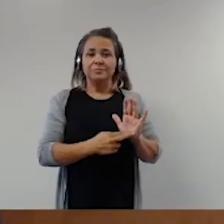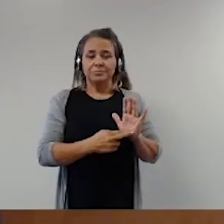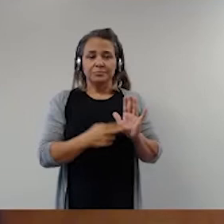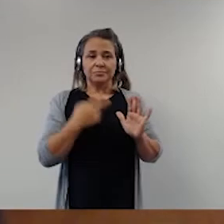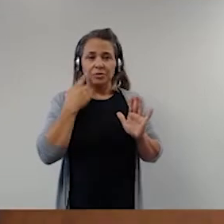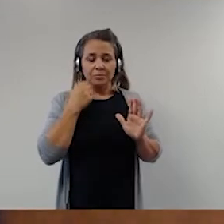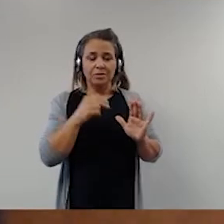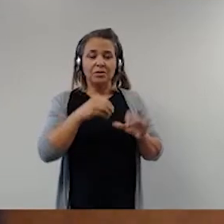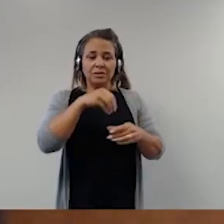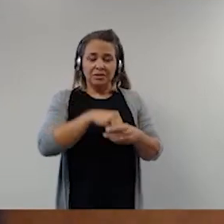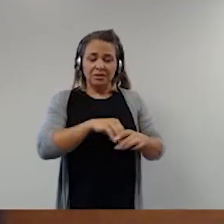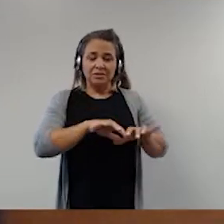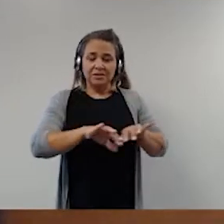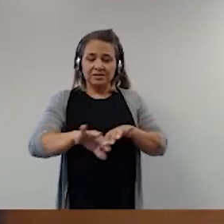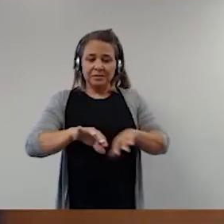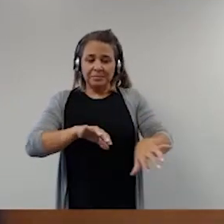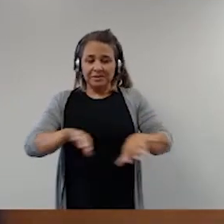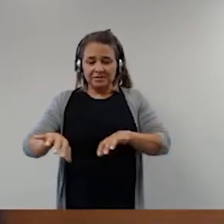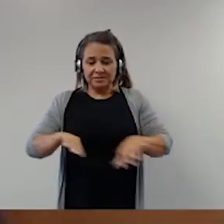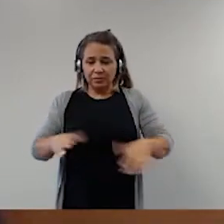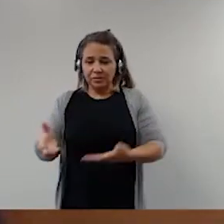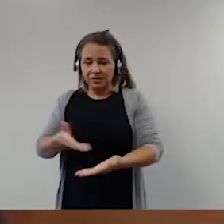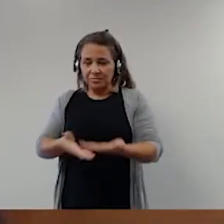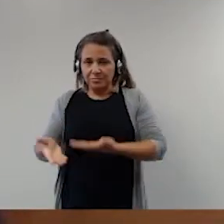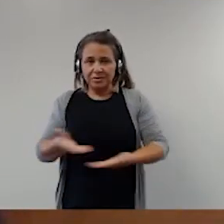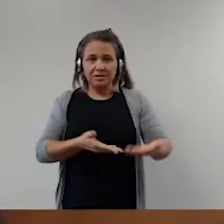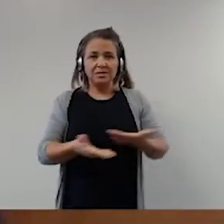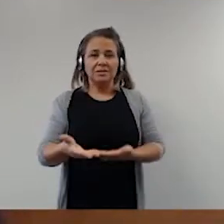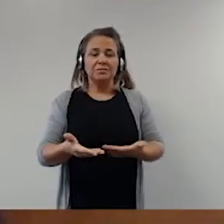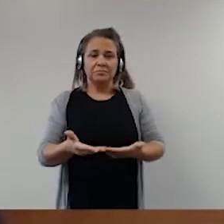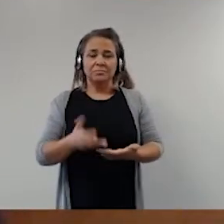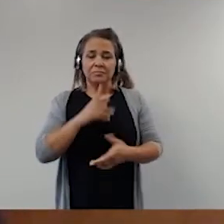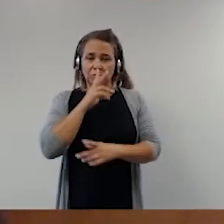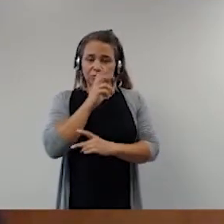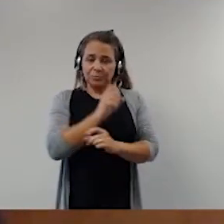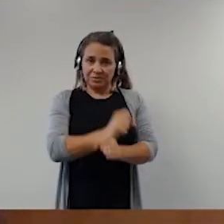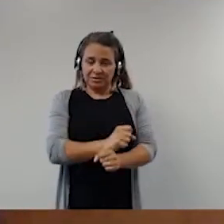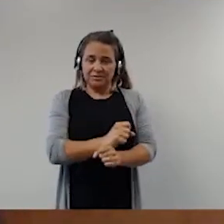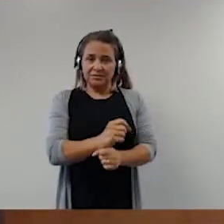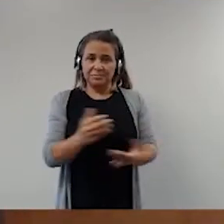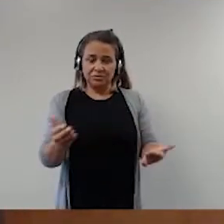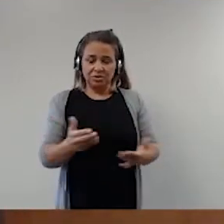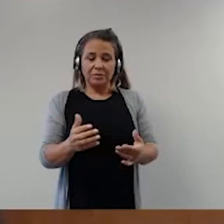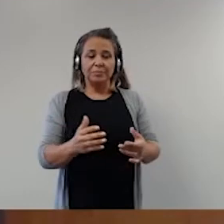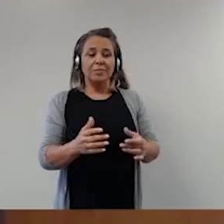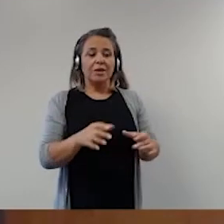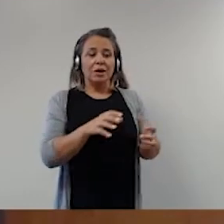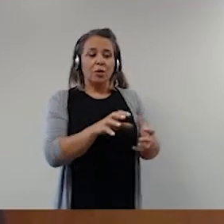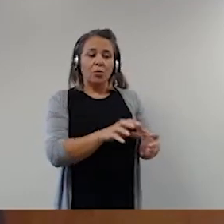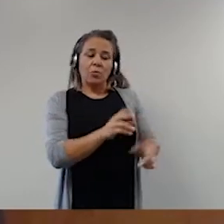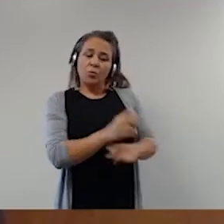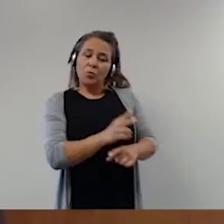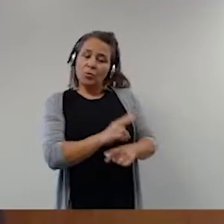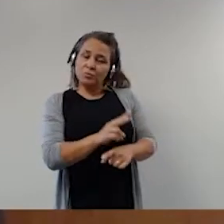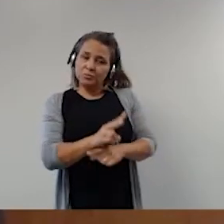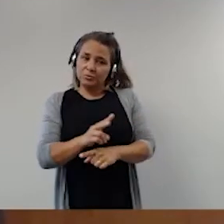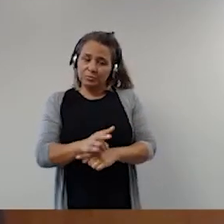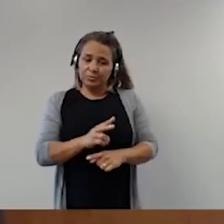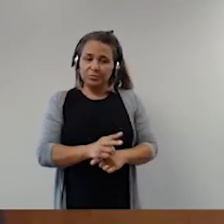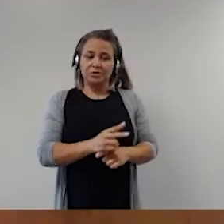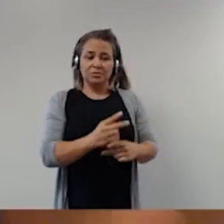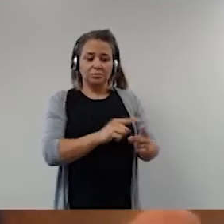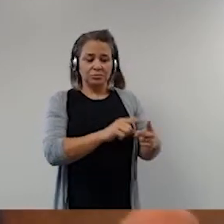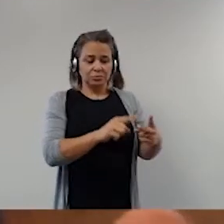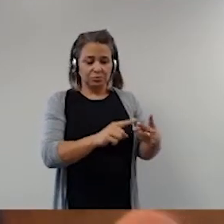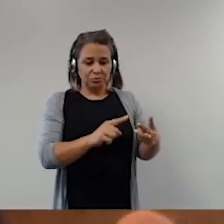separação e harmonia entre os poderes. Os controles recíprocos entre legislativo, executivo e judiciário